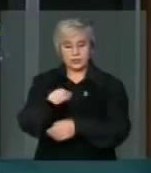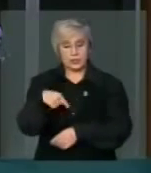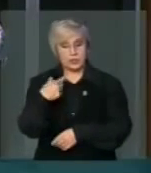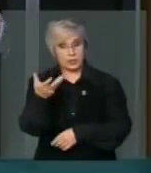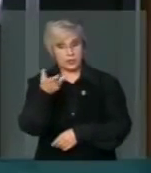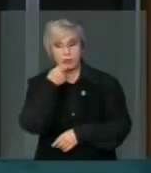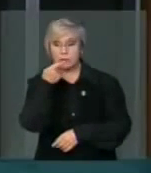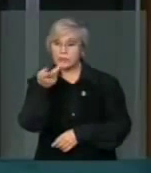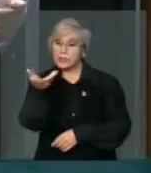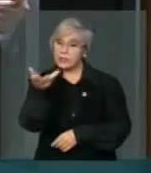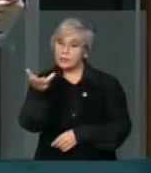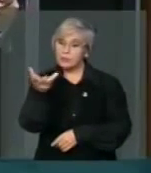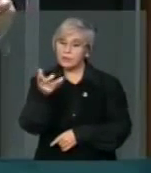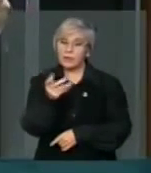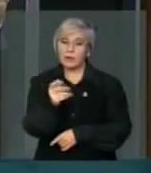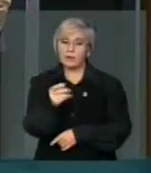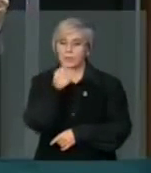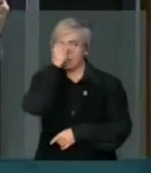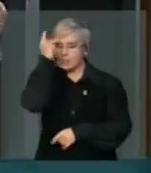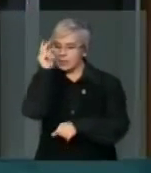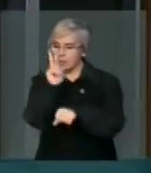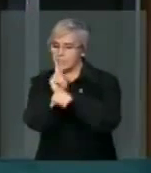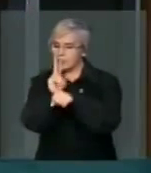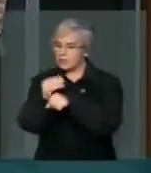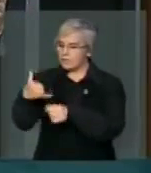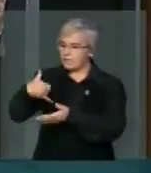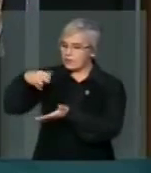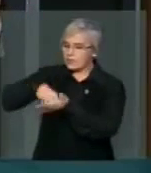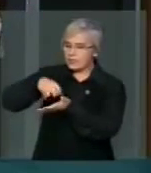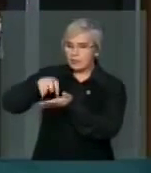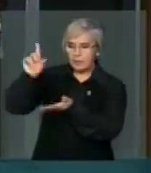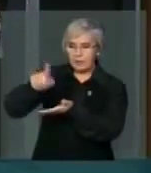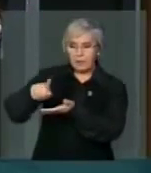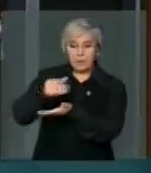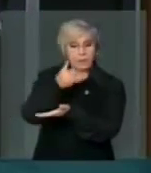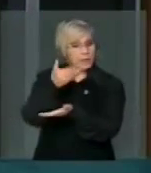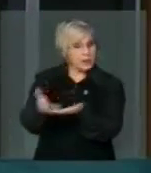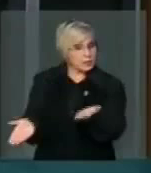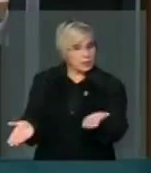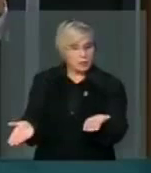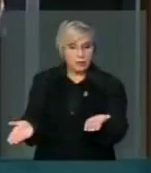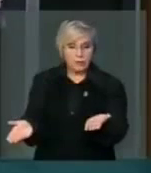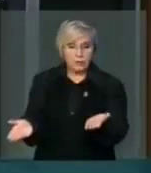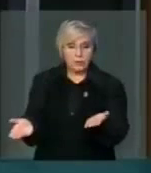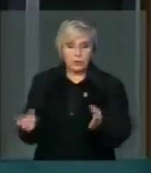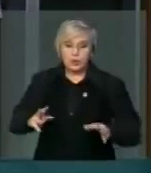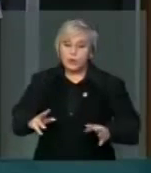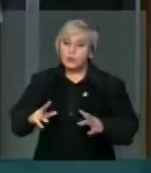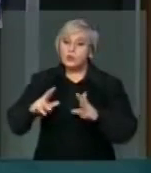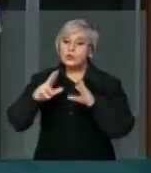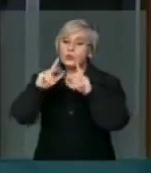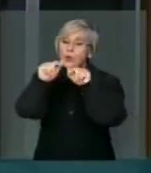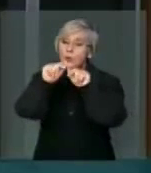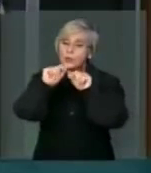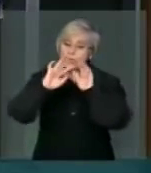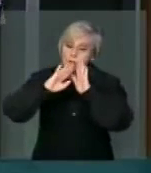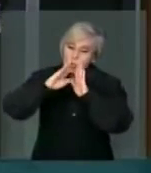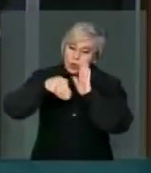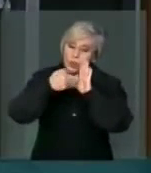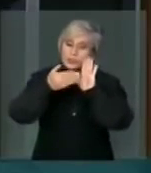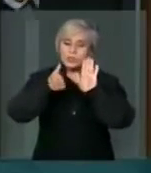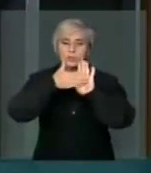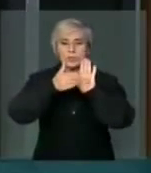dizer o seguinte, quem defendia a redução perdeu. Todas as propostas de